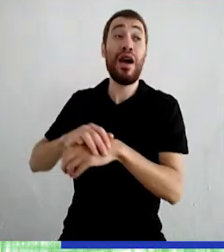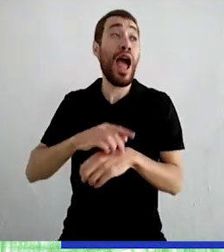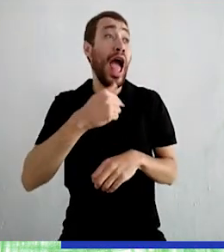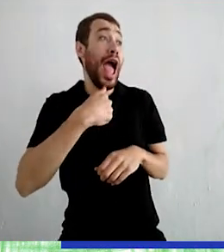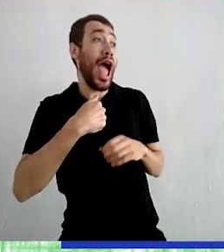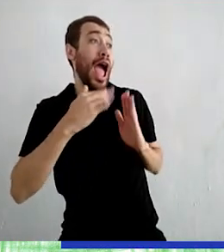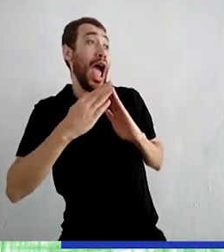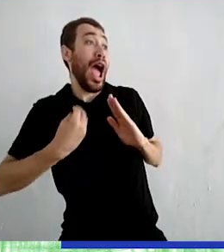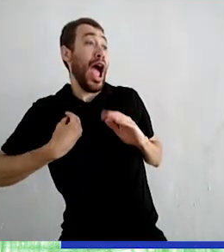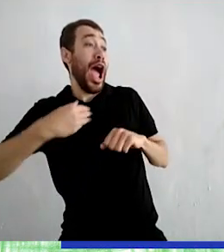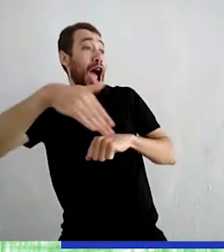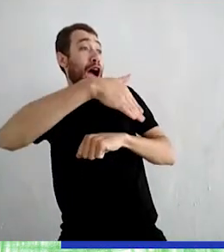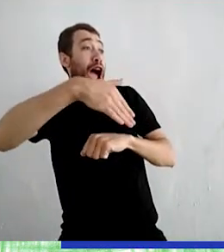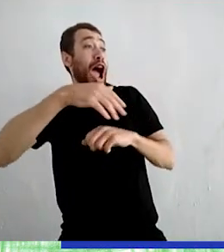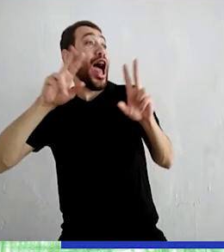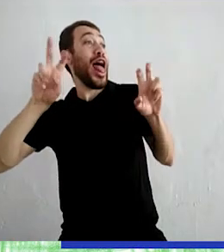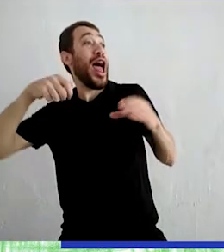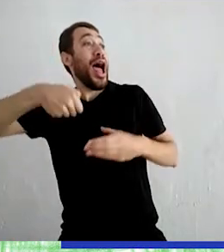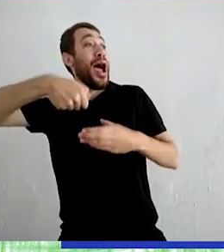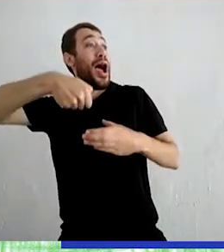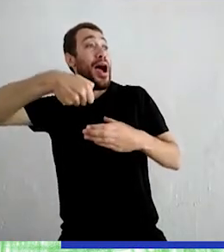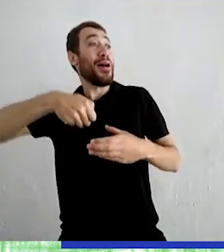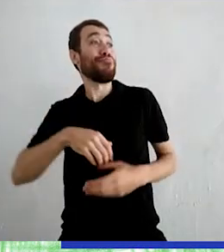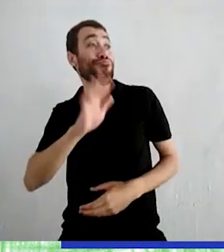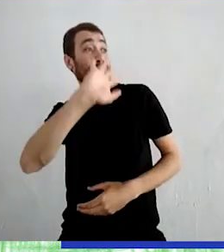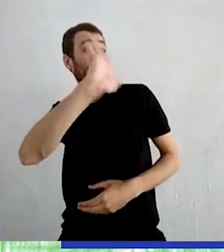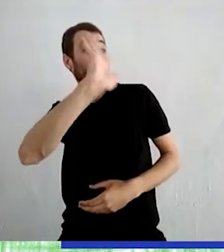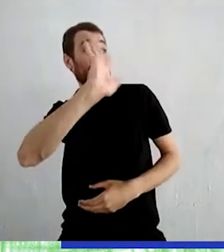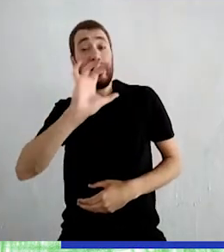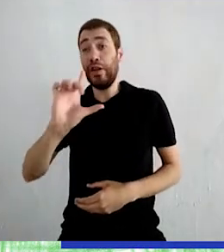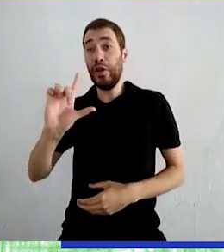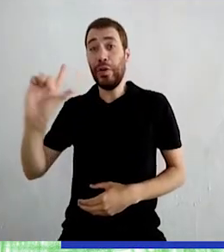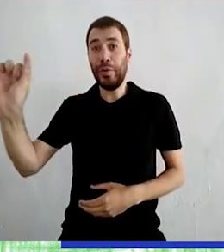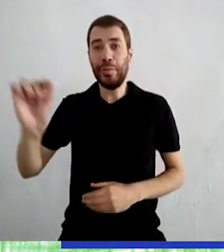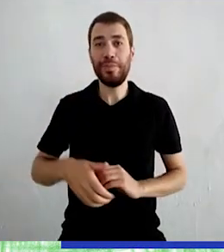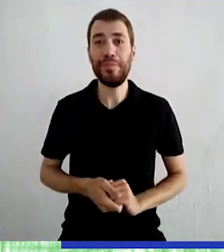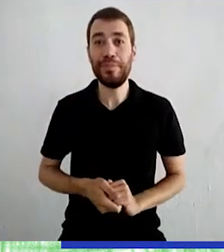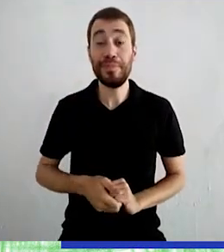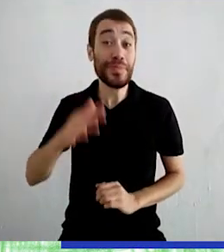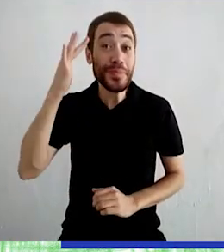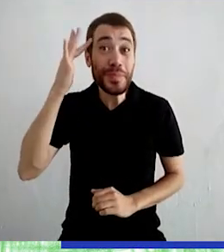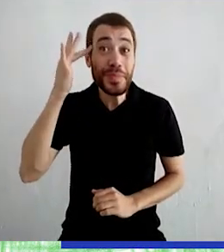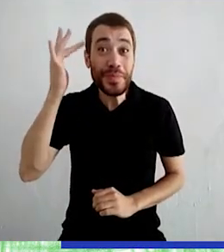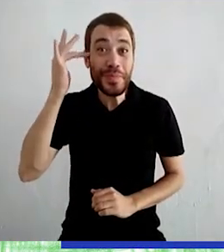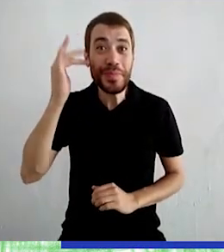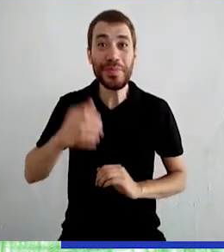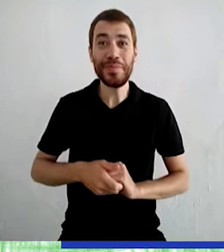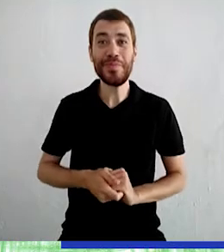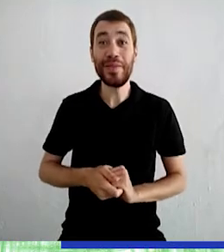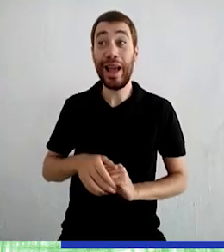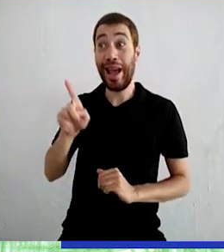Moro na rua das bacias Ela disse indo embora No outro dia